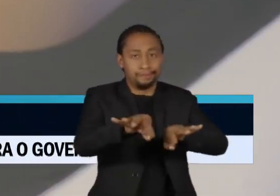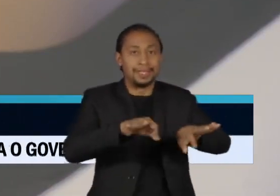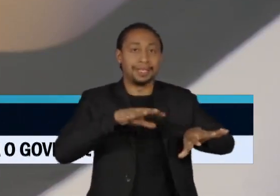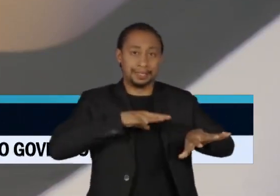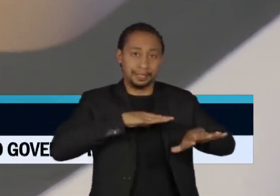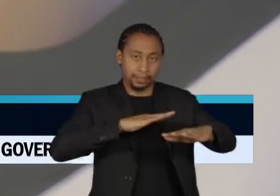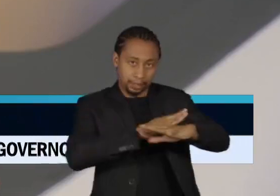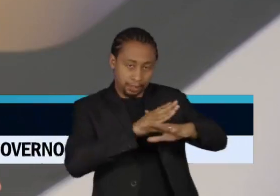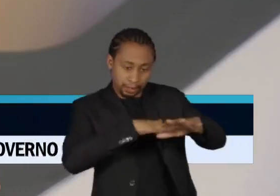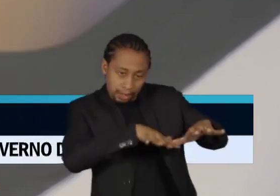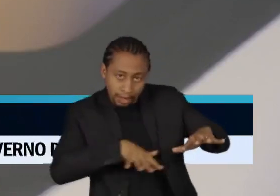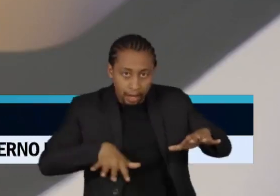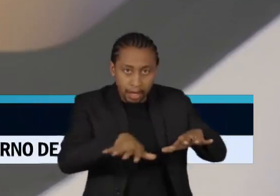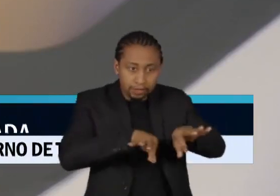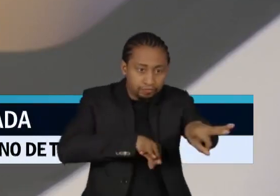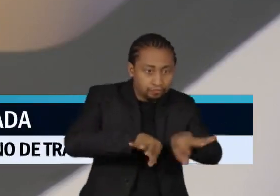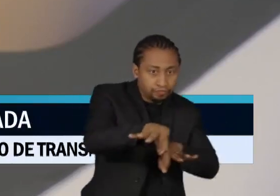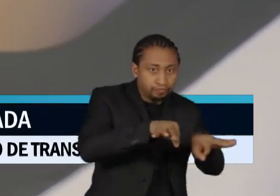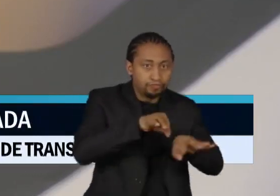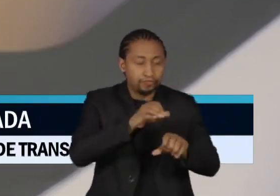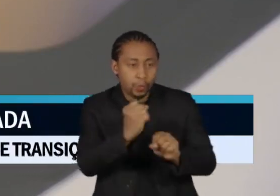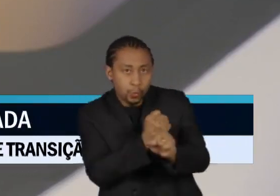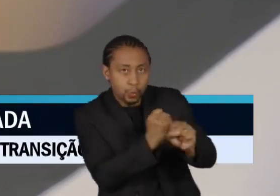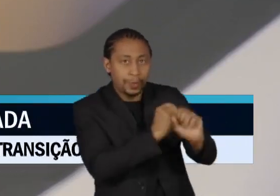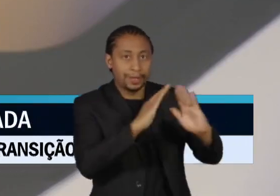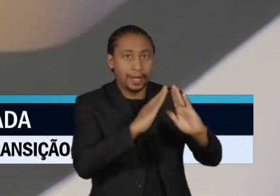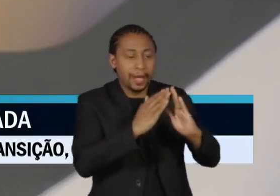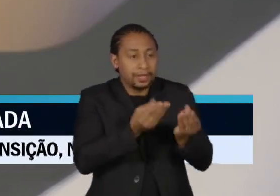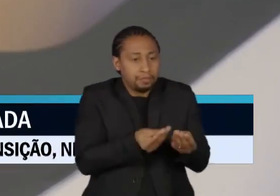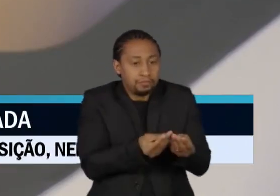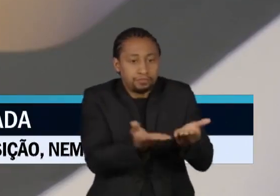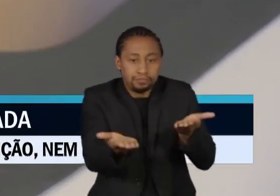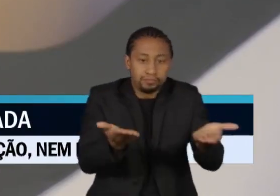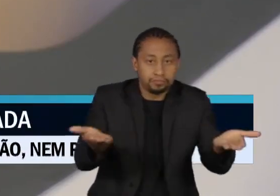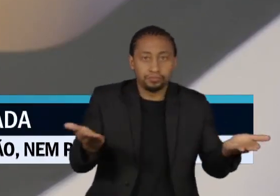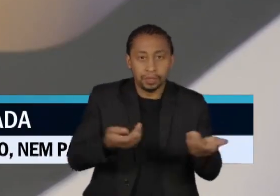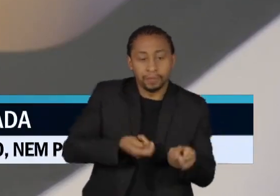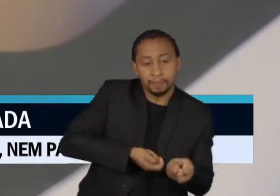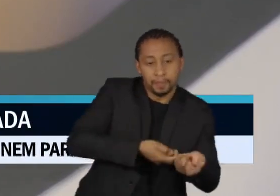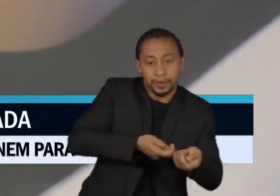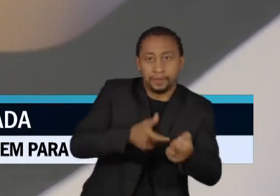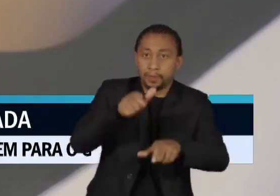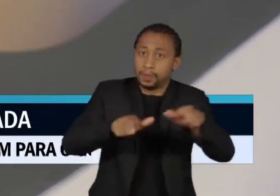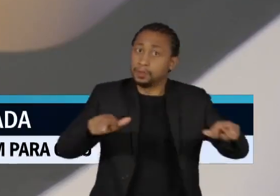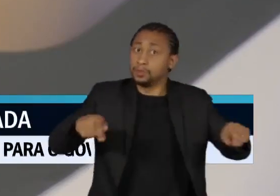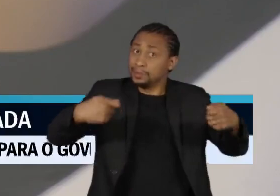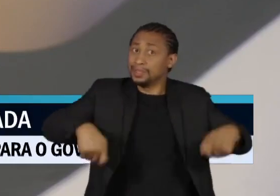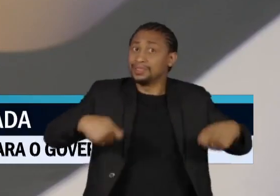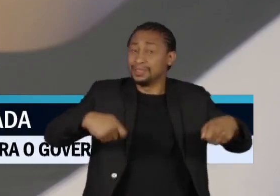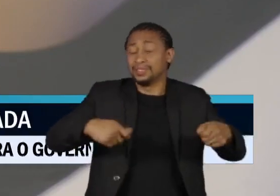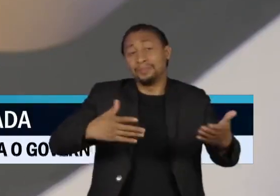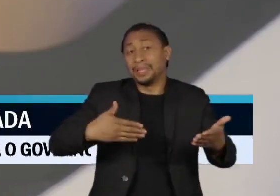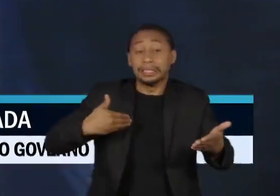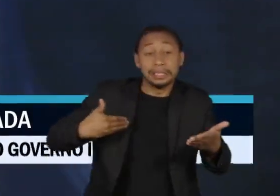para as pessoas. Isso não se faz um dia para o outro. Só que é isso, você não planeja, você fica de uma catástrofe para outra.